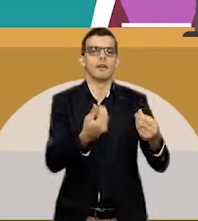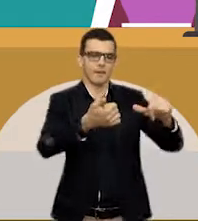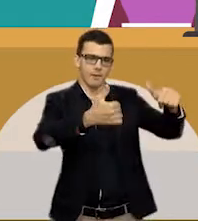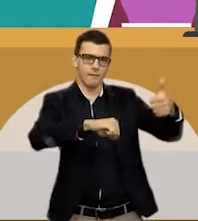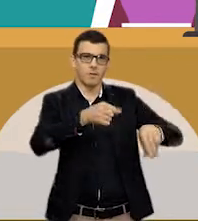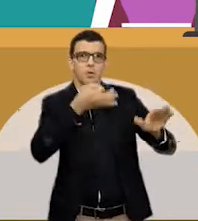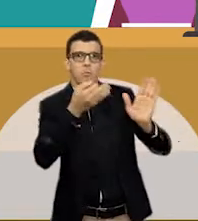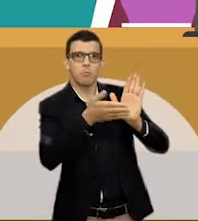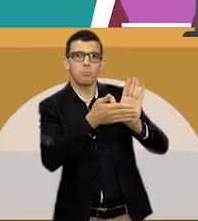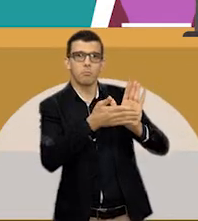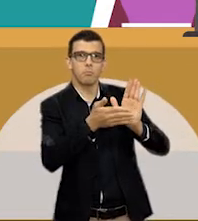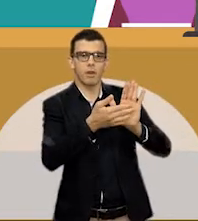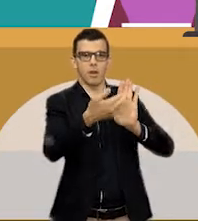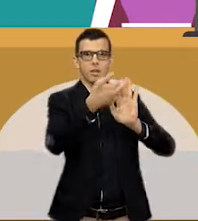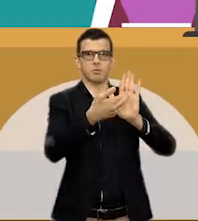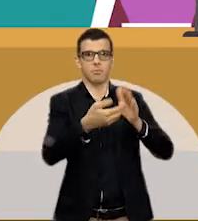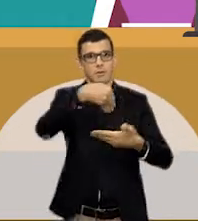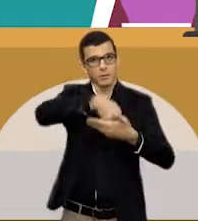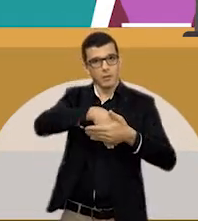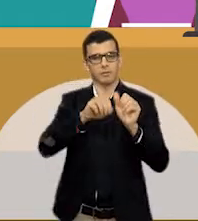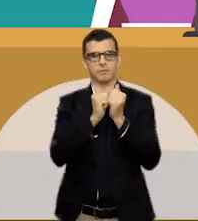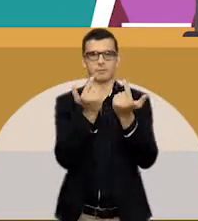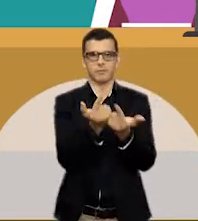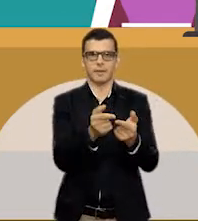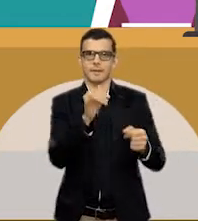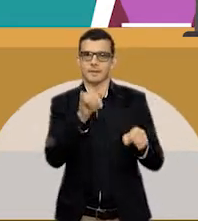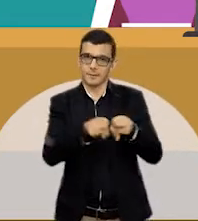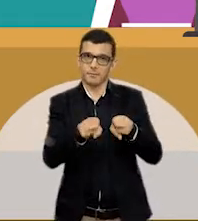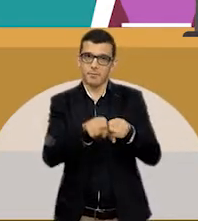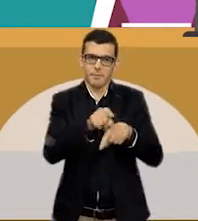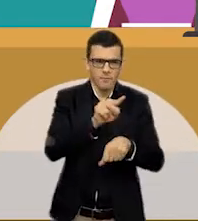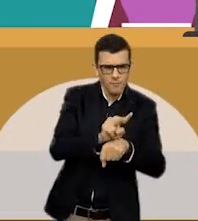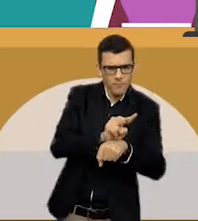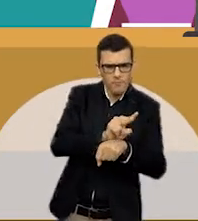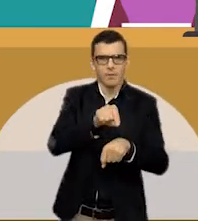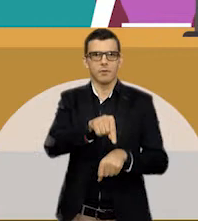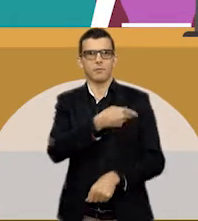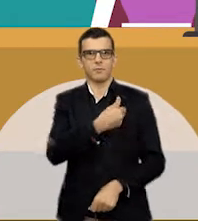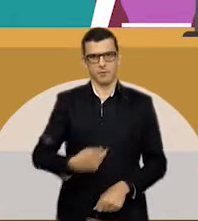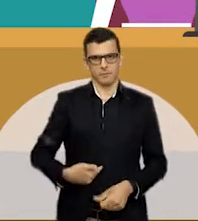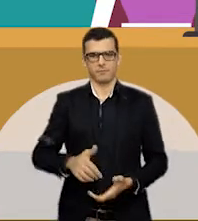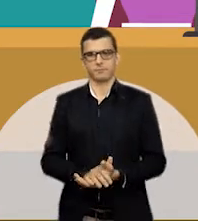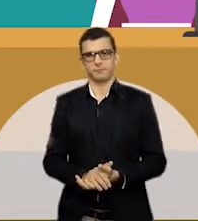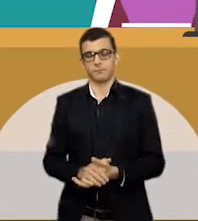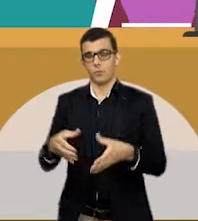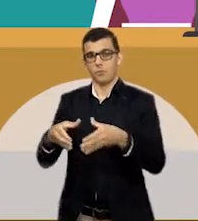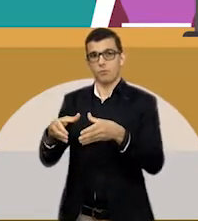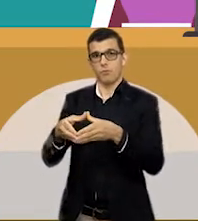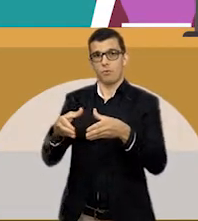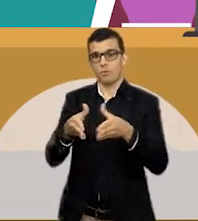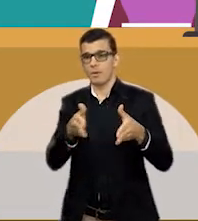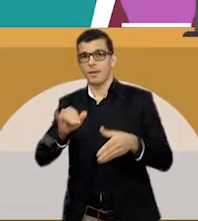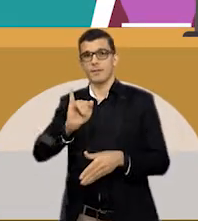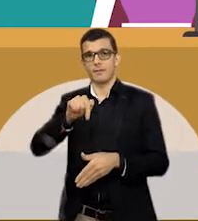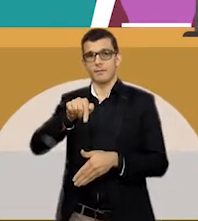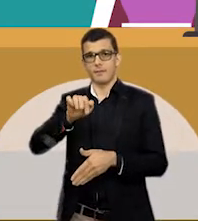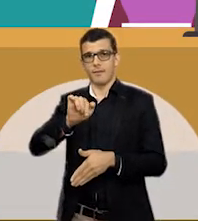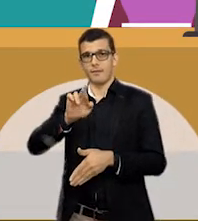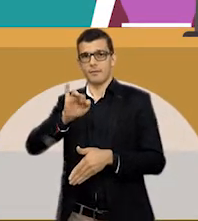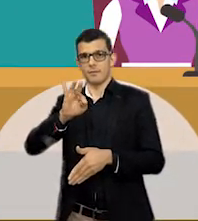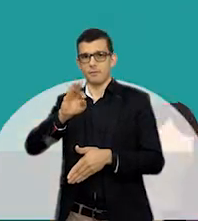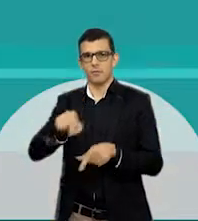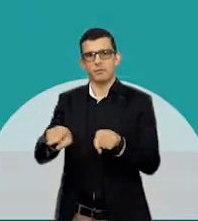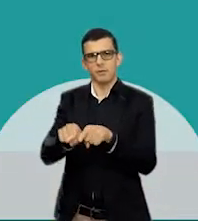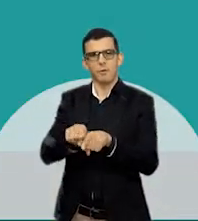parecer em proposta de regimento interno ou investigação de fato de interesse público. As comissões parlamentares de